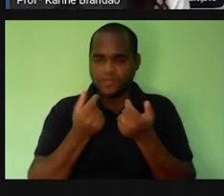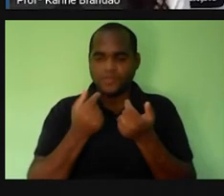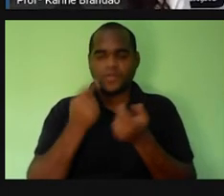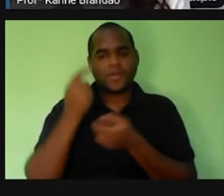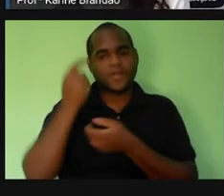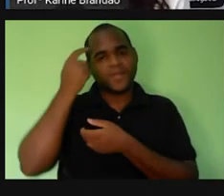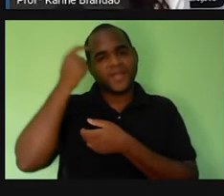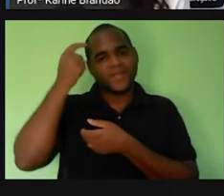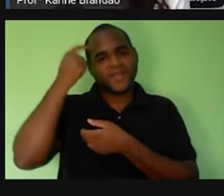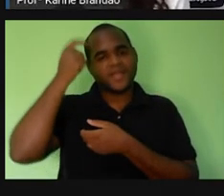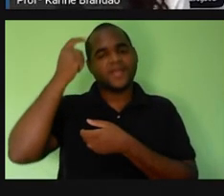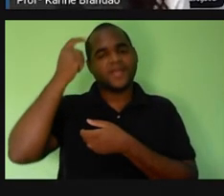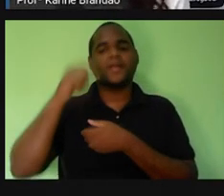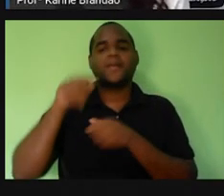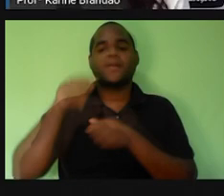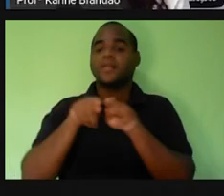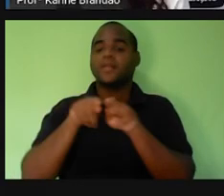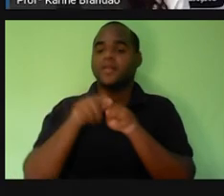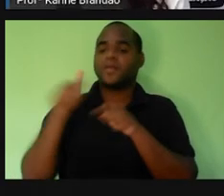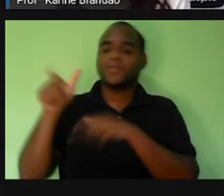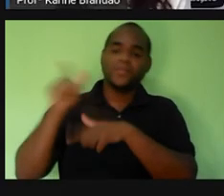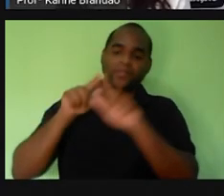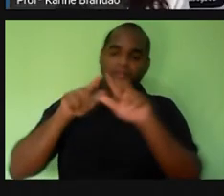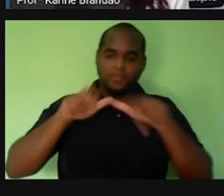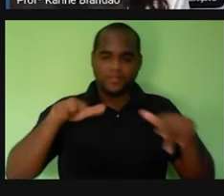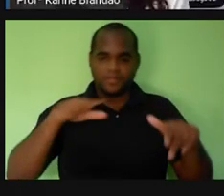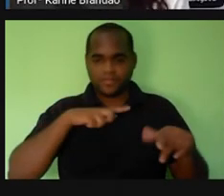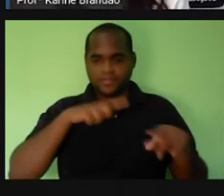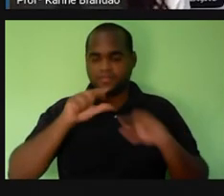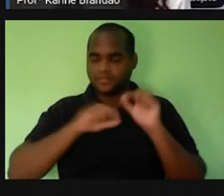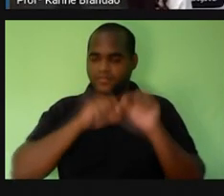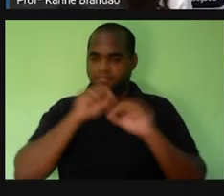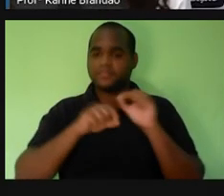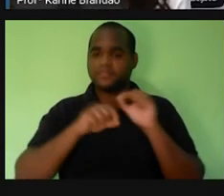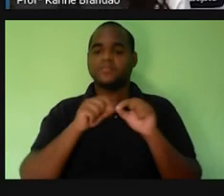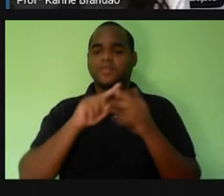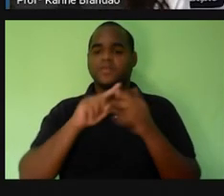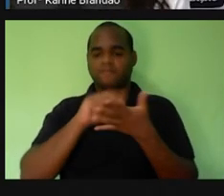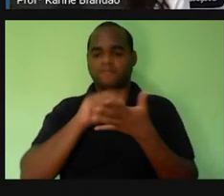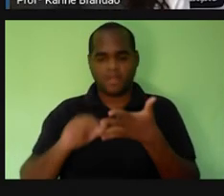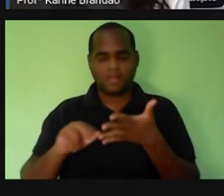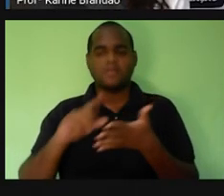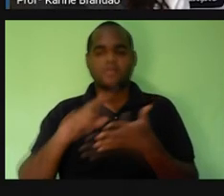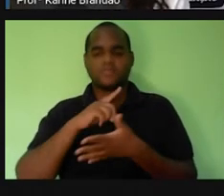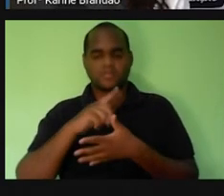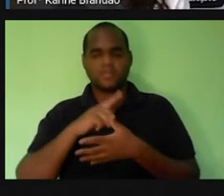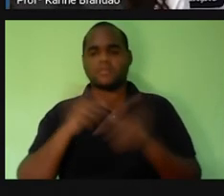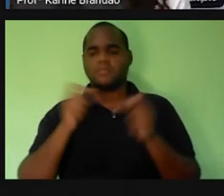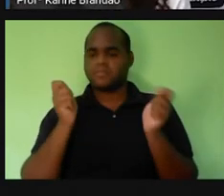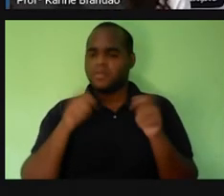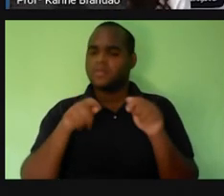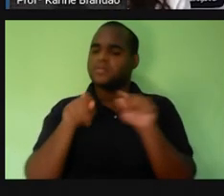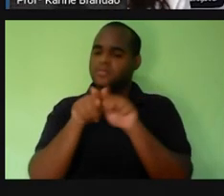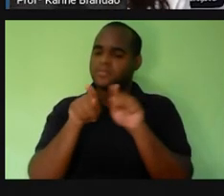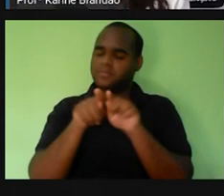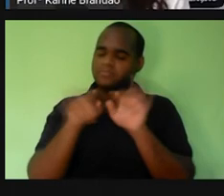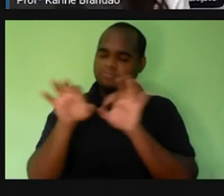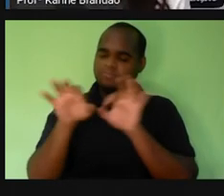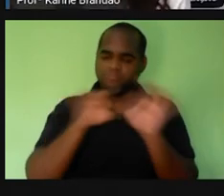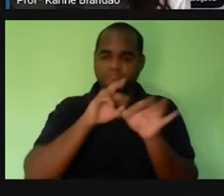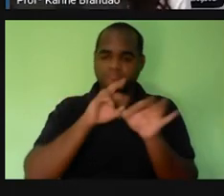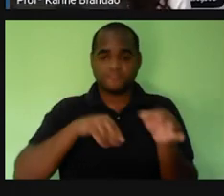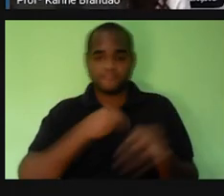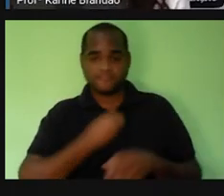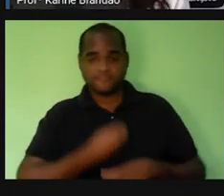assim. Mas também riquezas naturais. Os nossos recursos naturais também fazem com que a nossa